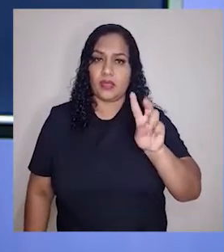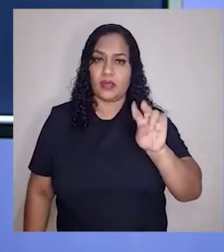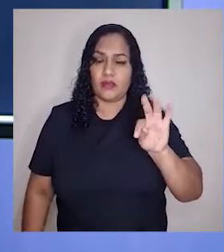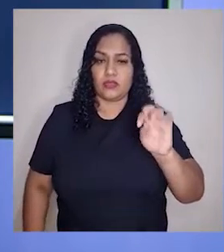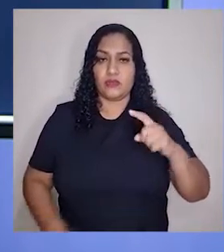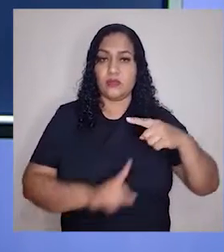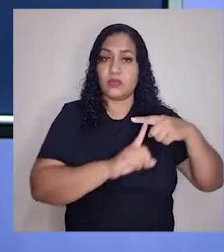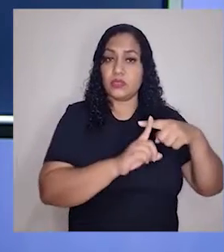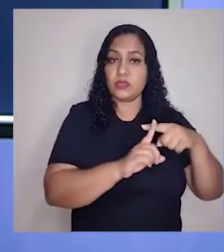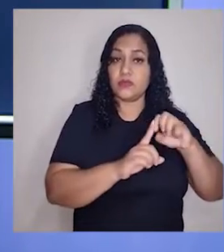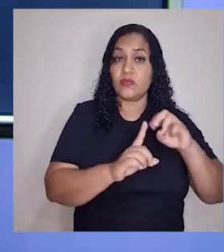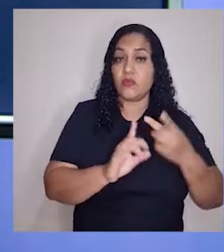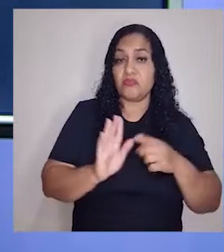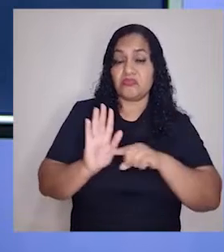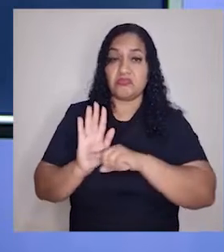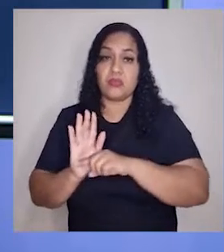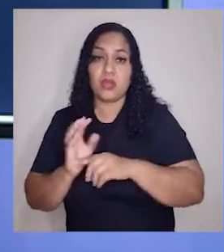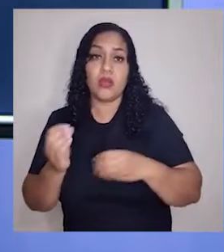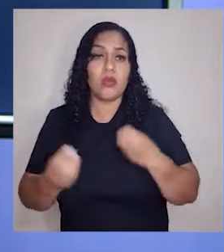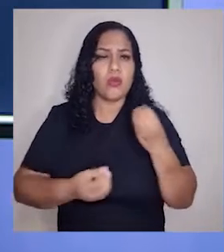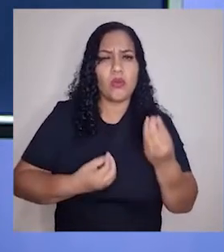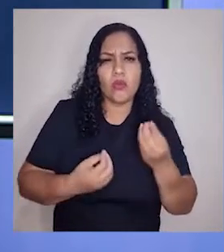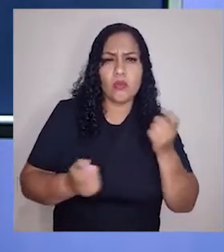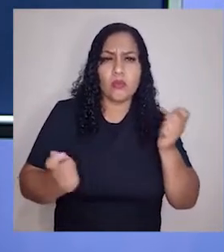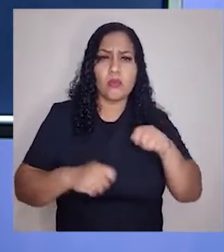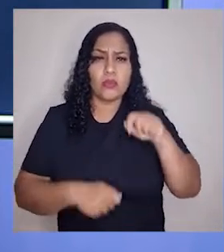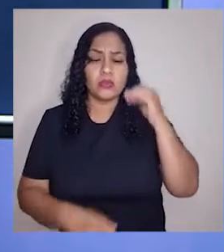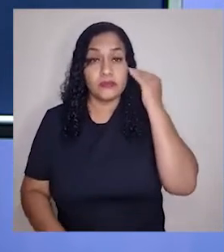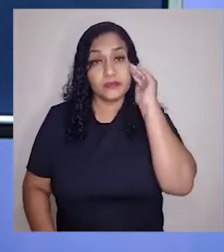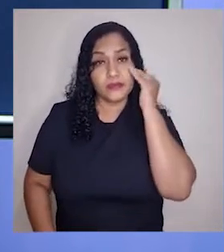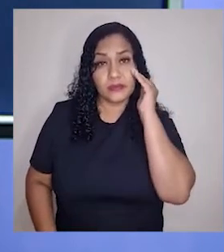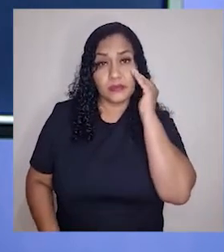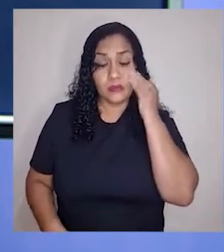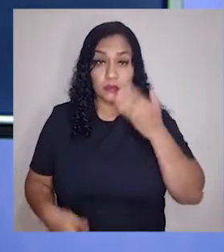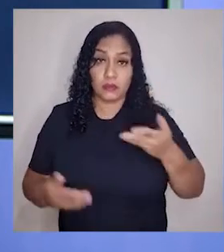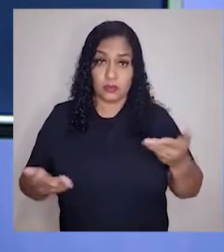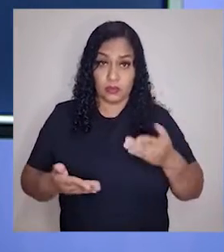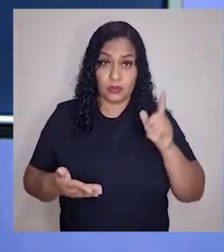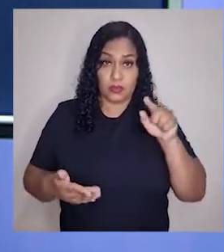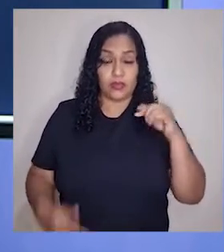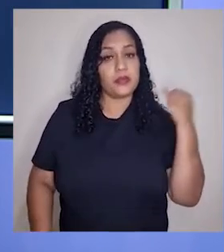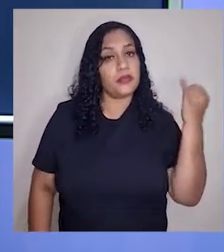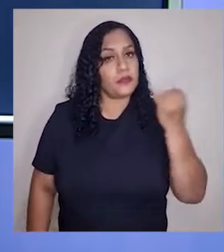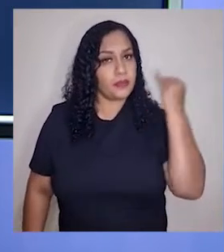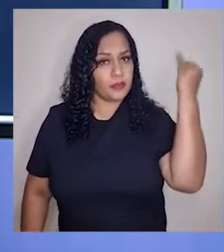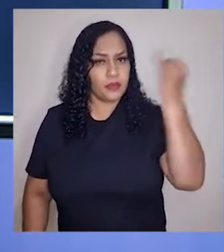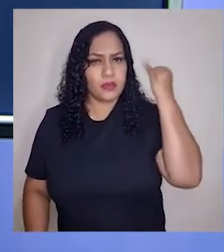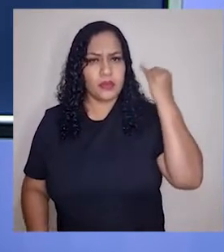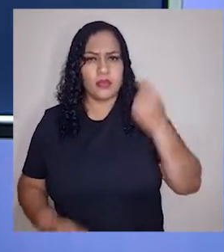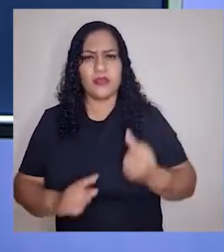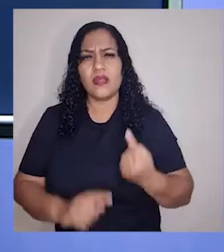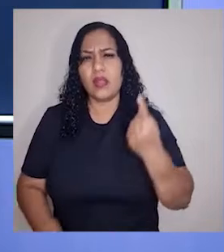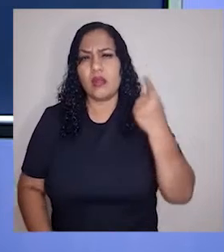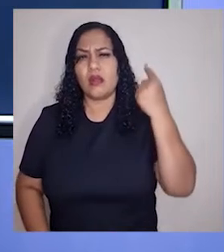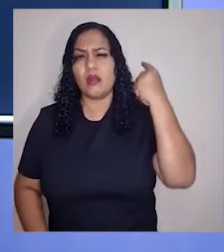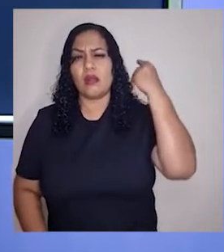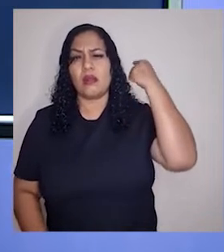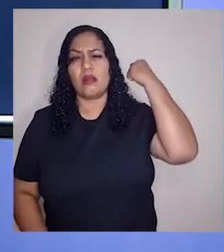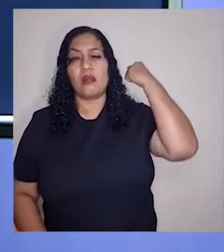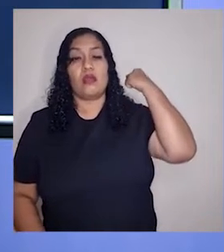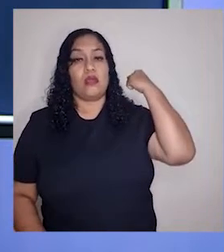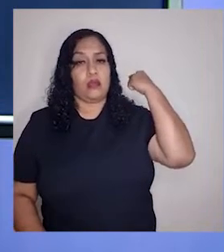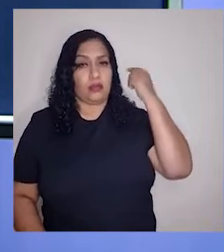negativo. Então para a gente entender como que essa questão funciona hoje, é importante que retornemos no